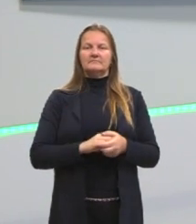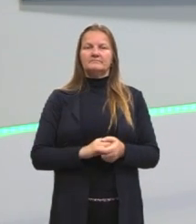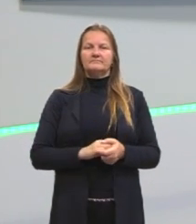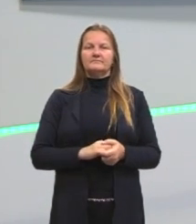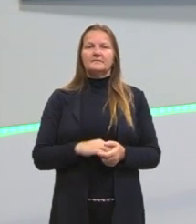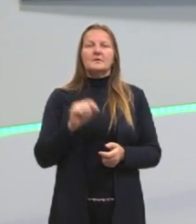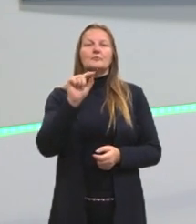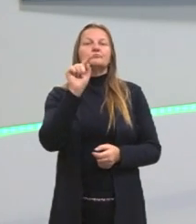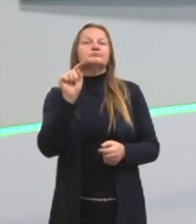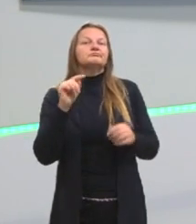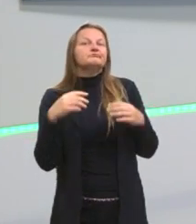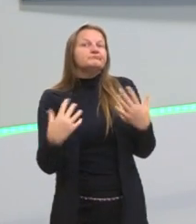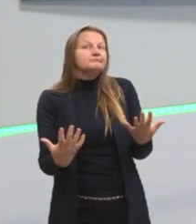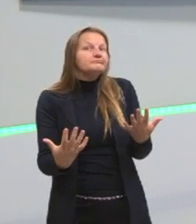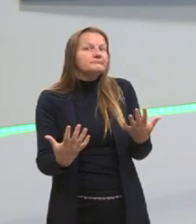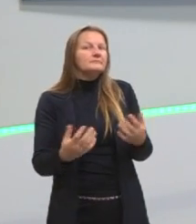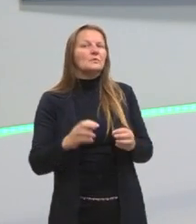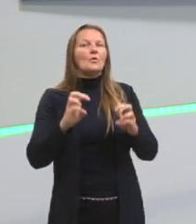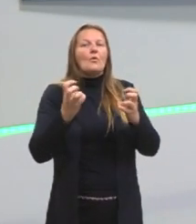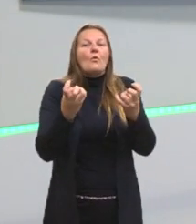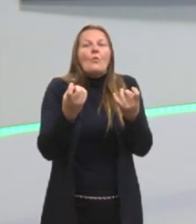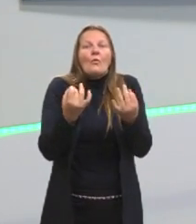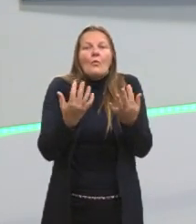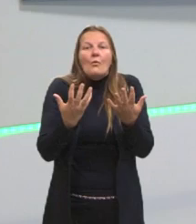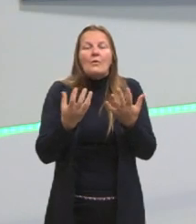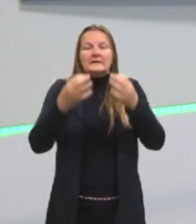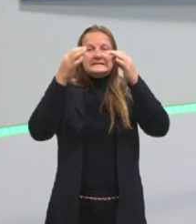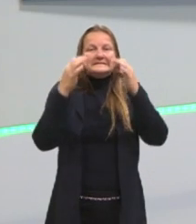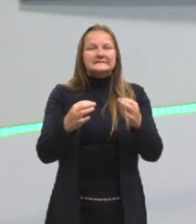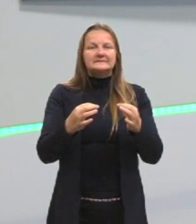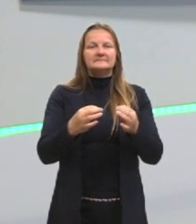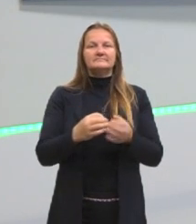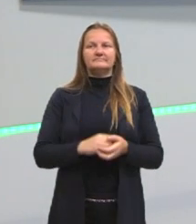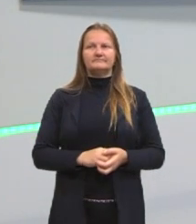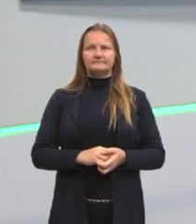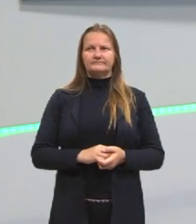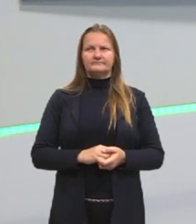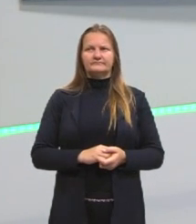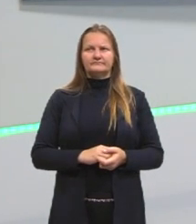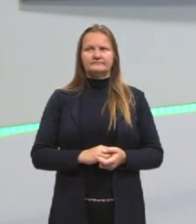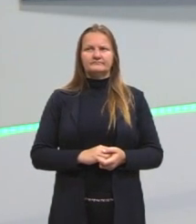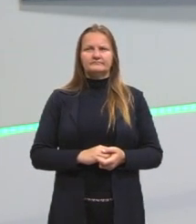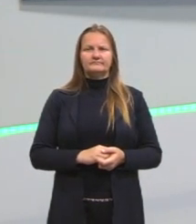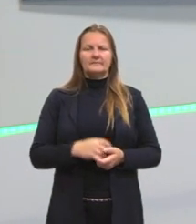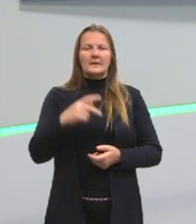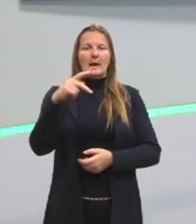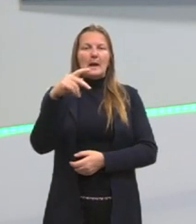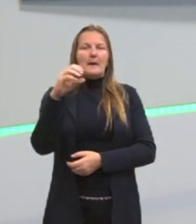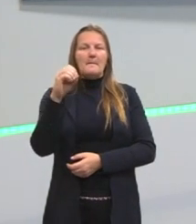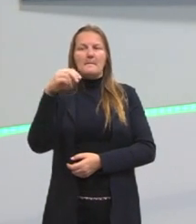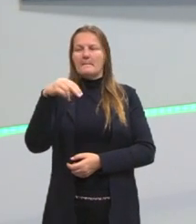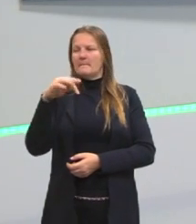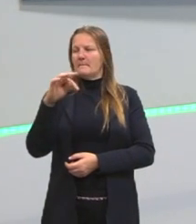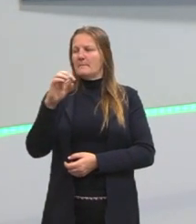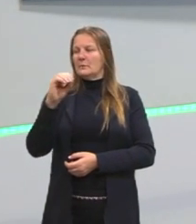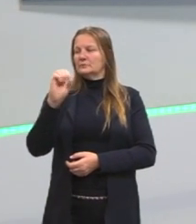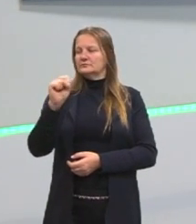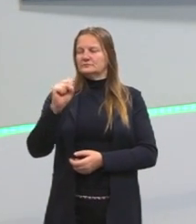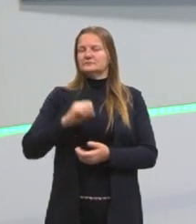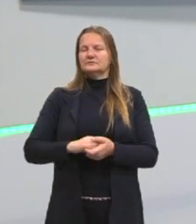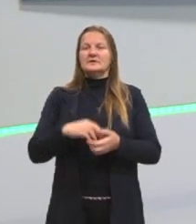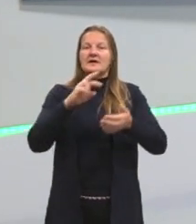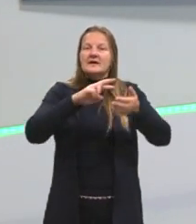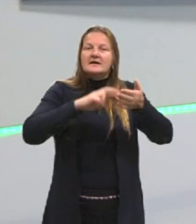da redação? Quais são os pontos, os pontos, né? Os sinais de pontuação, para que a redação